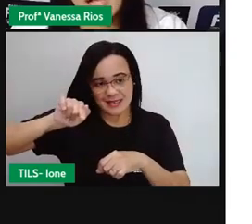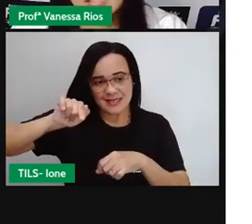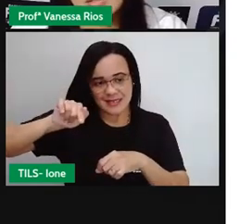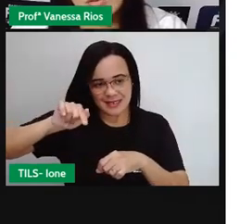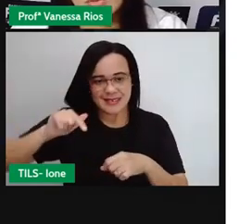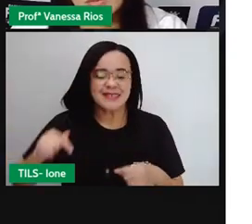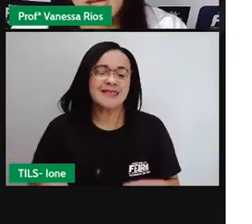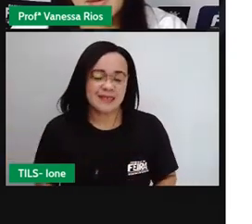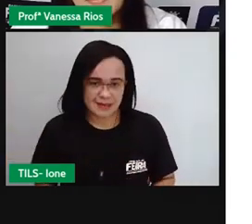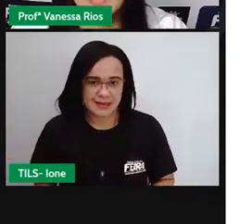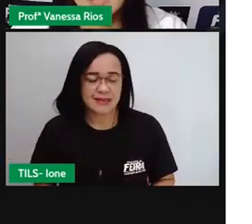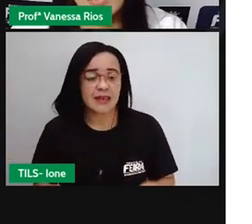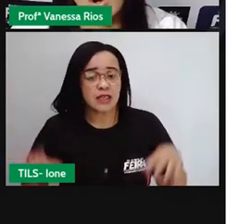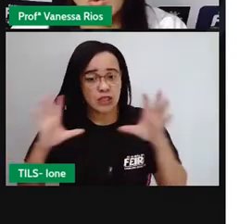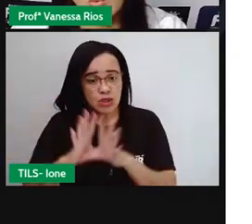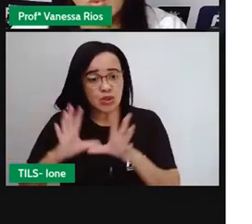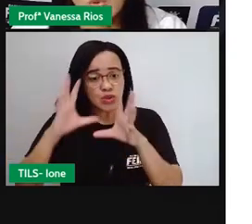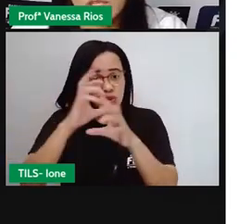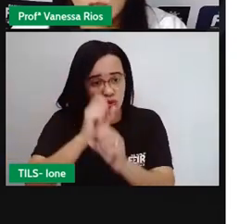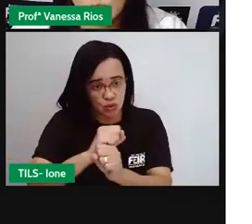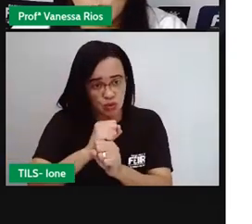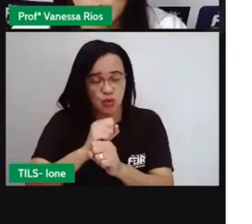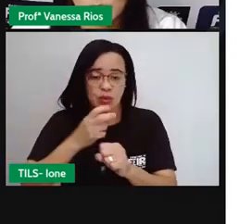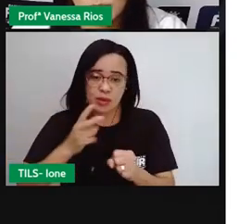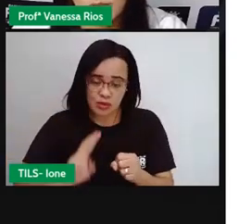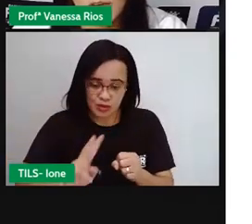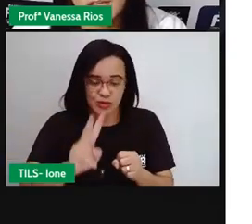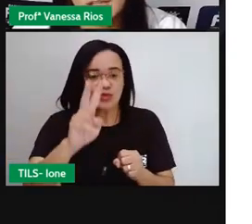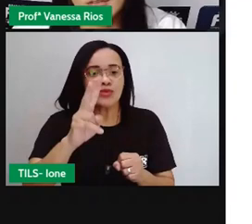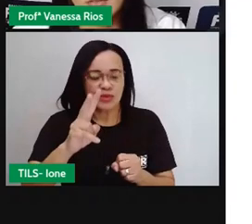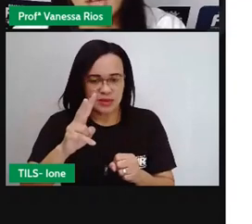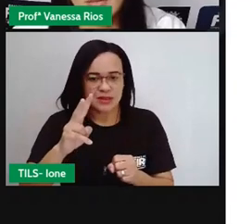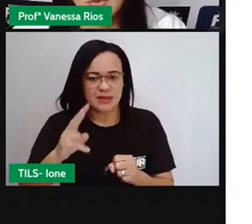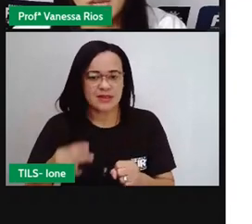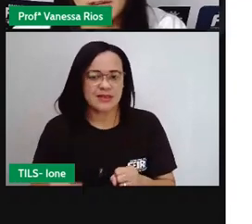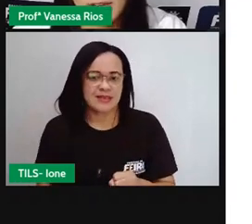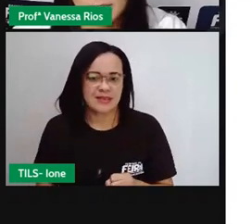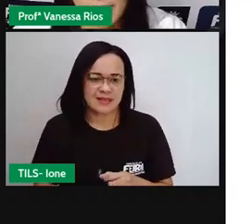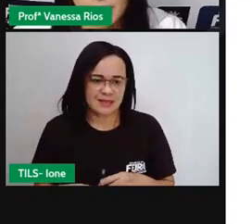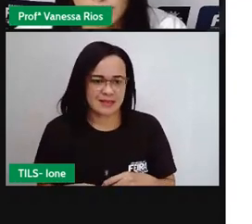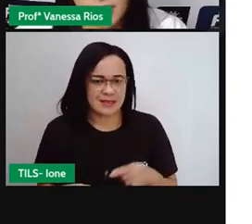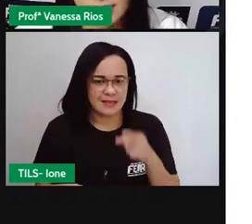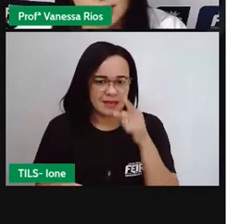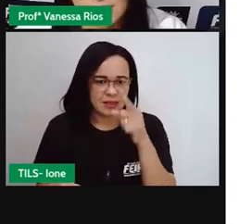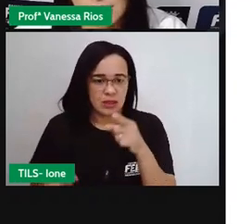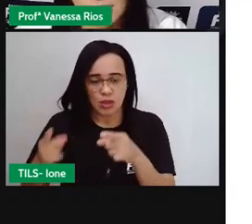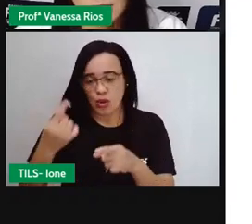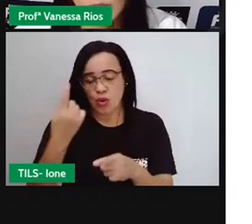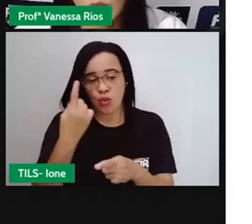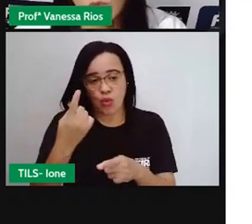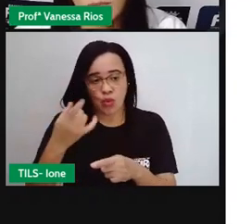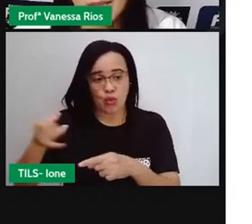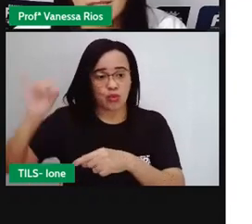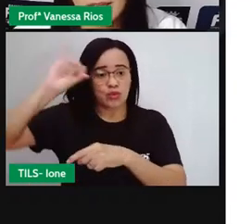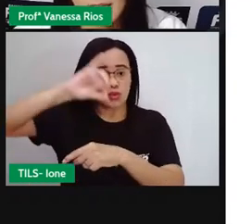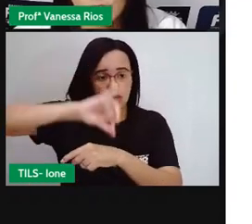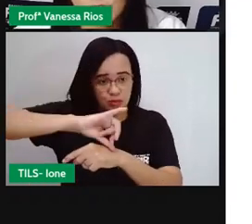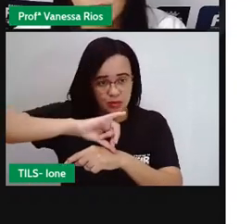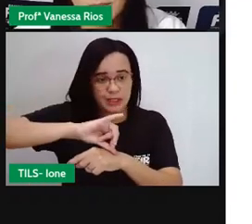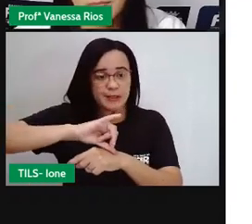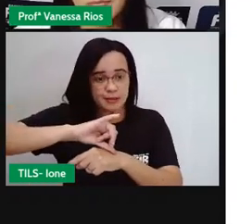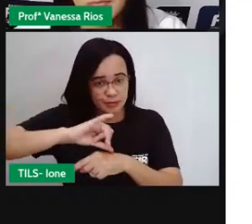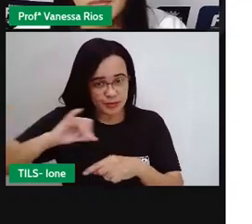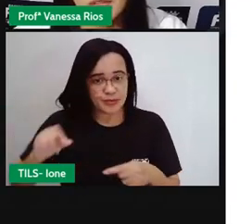continuar a soma não é? então ó o um que subiu não foi? que foi aí porque ele faz parte da dezena então ó um mais